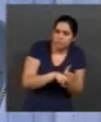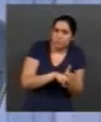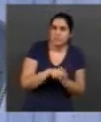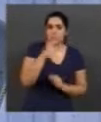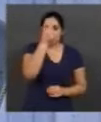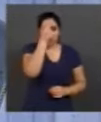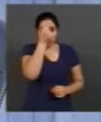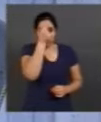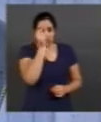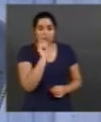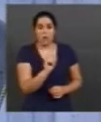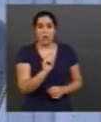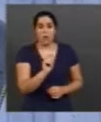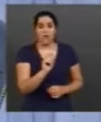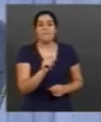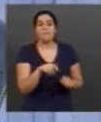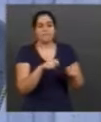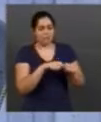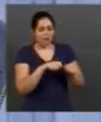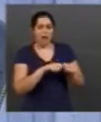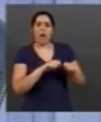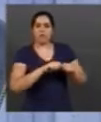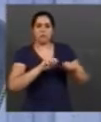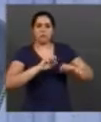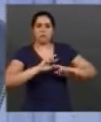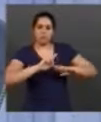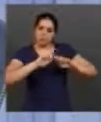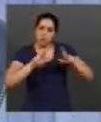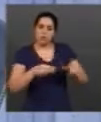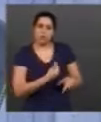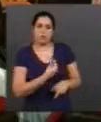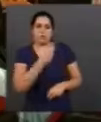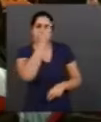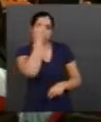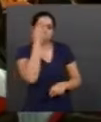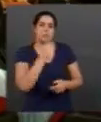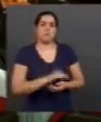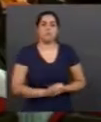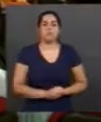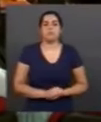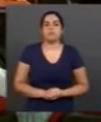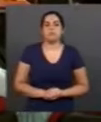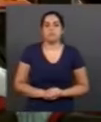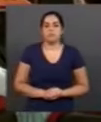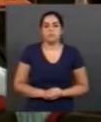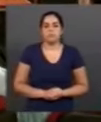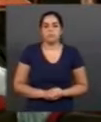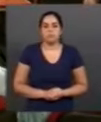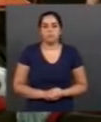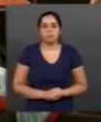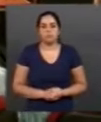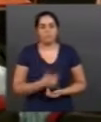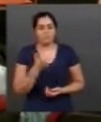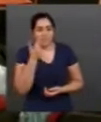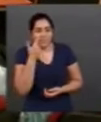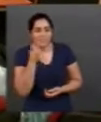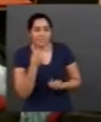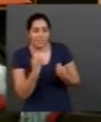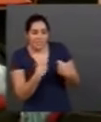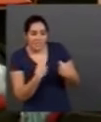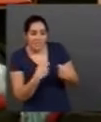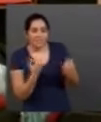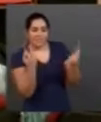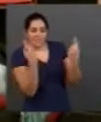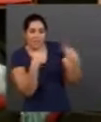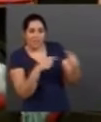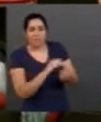o papel de fazer a diferença na vida das pessoas. Perspectivas e desafios do financiamento para a pós